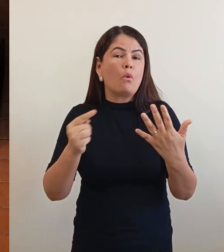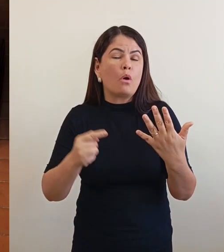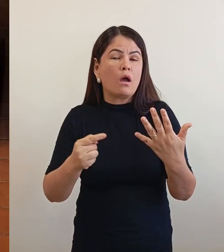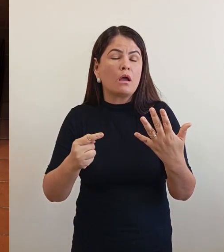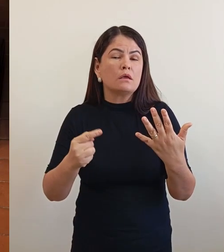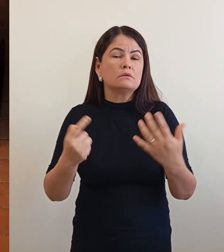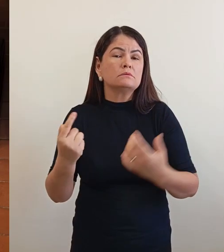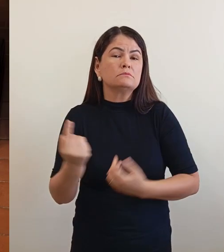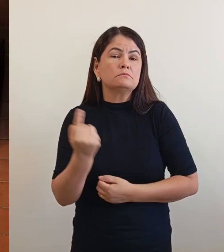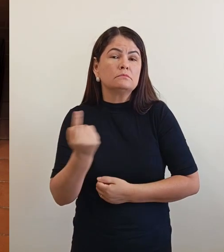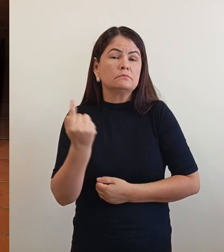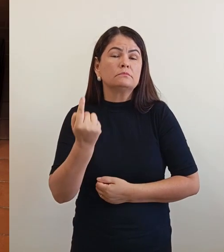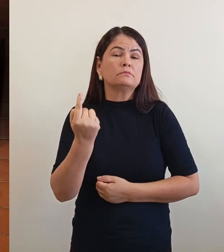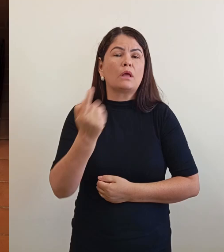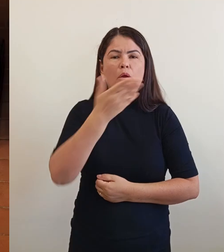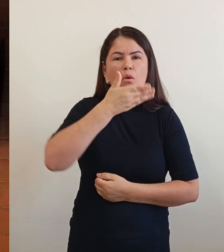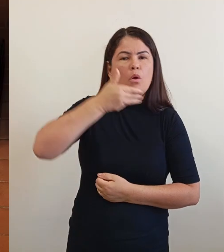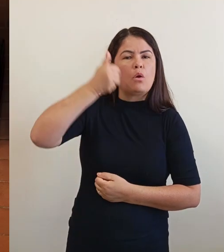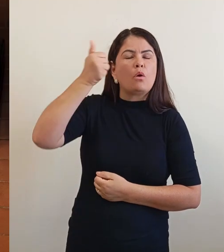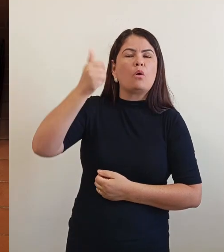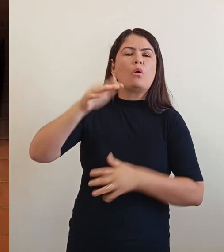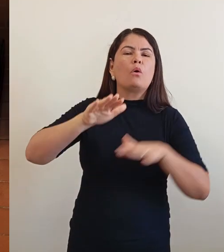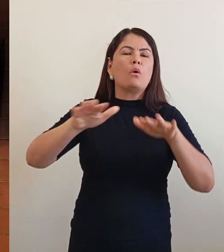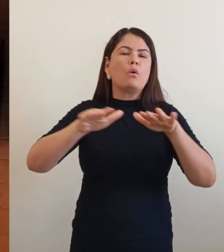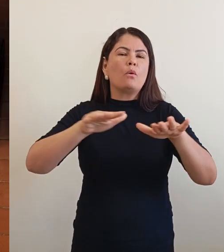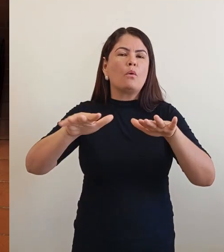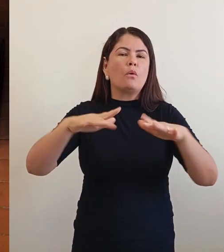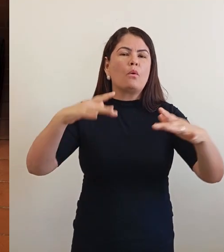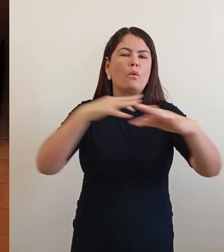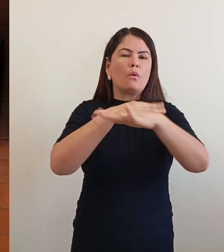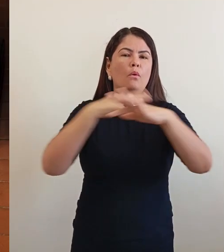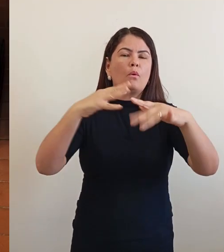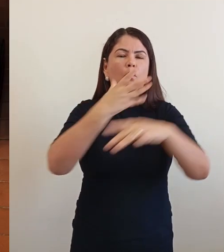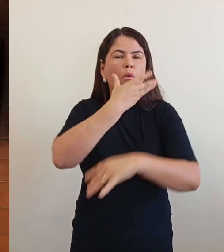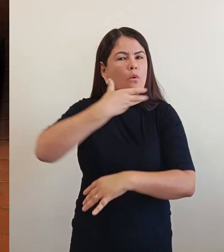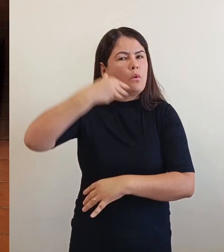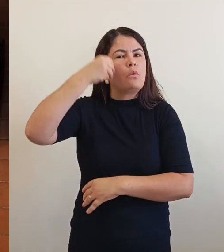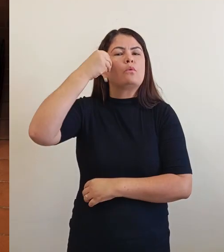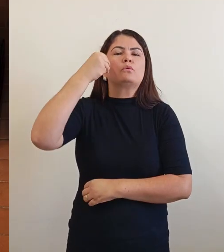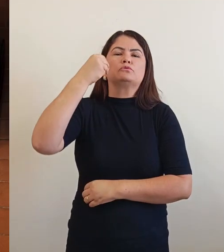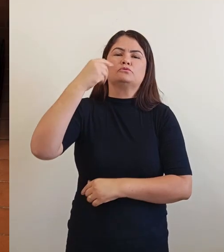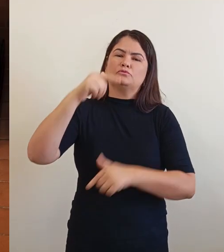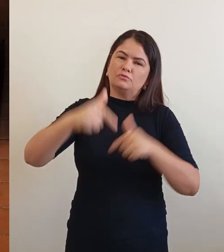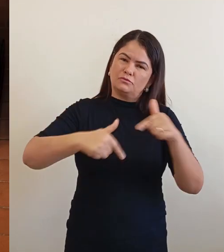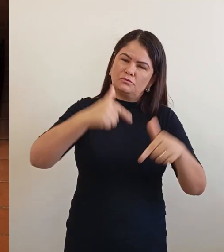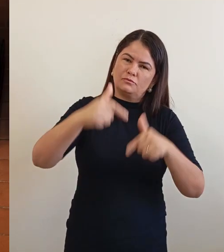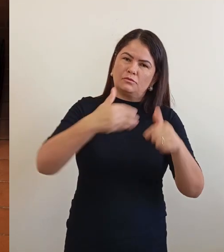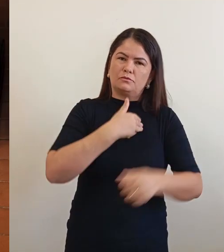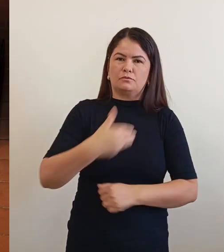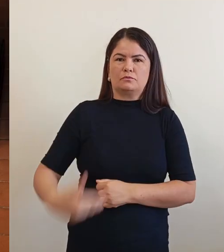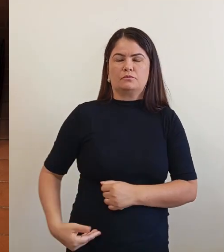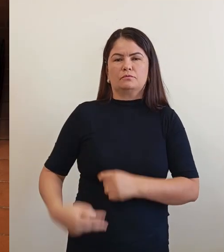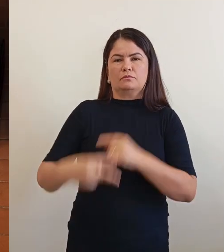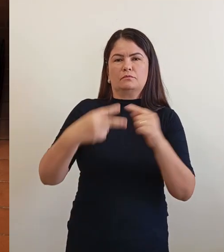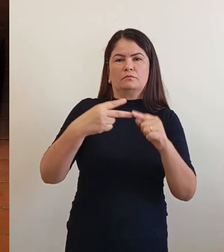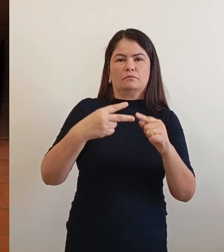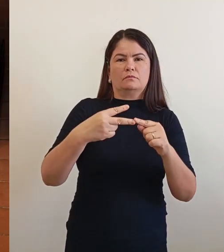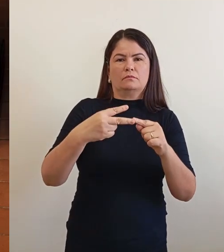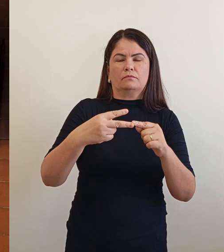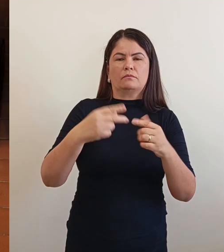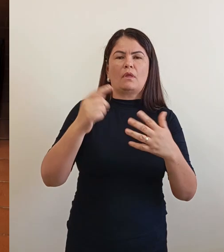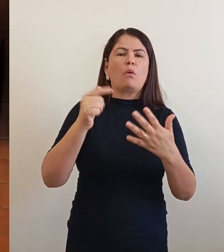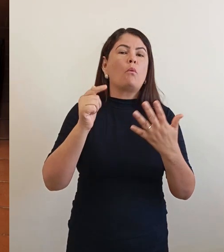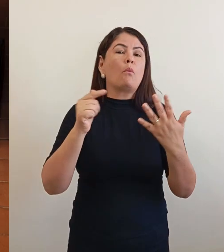melhorar a mobilidade urbana e a qualidade dos serviços públicos? Questão 2. Quais são as suas propostas para